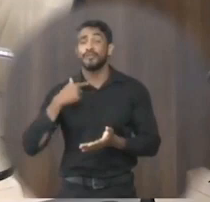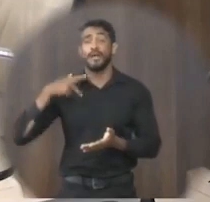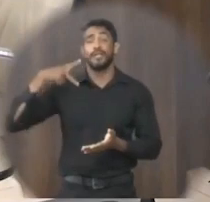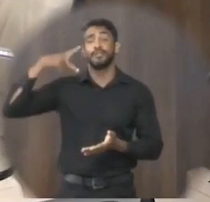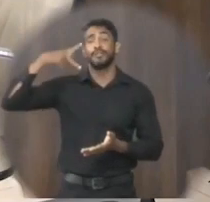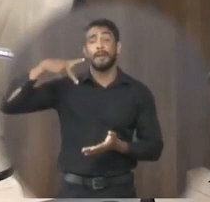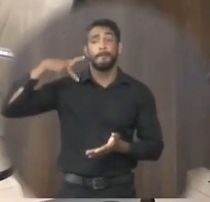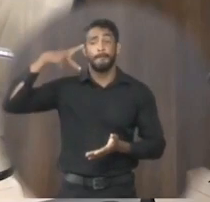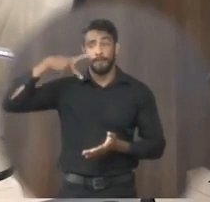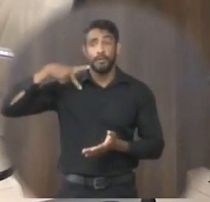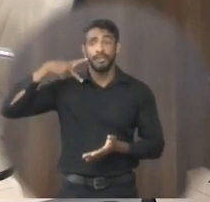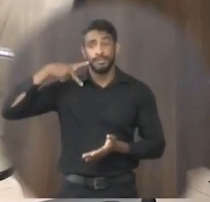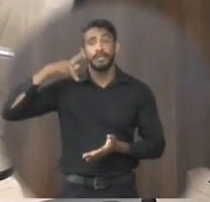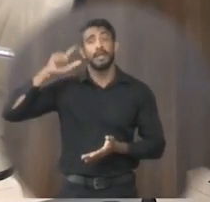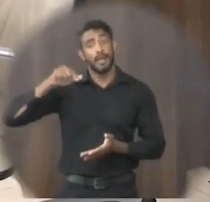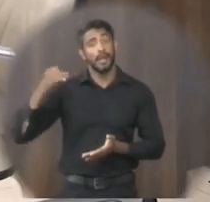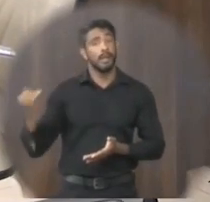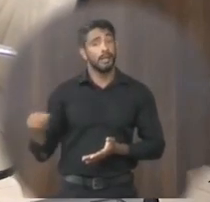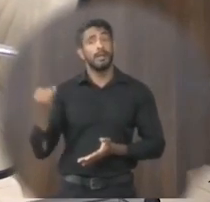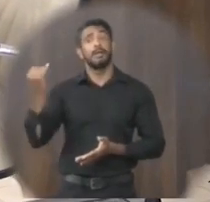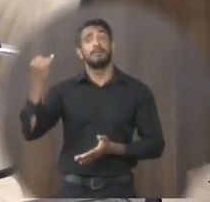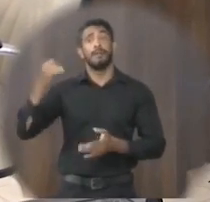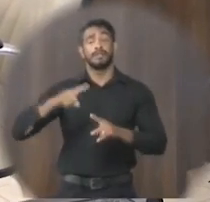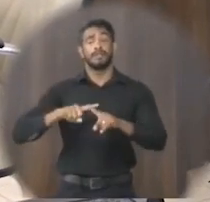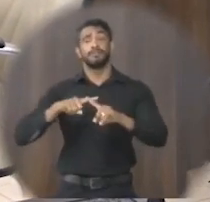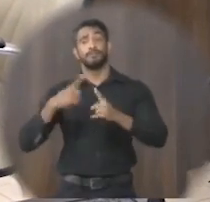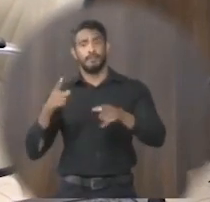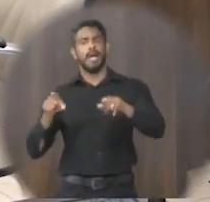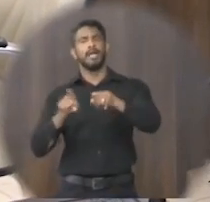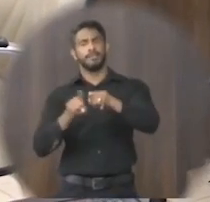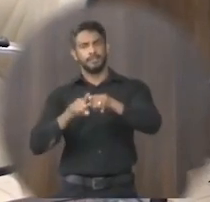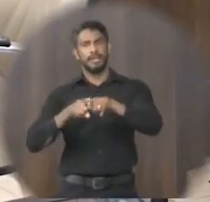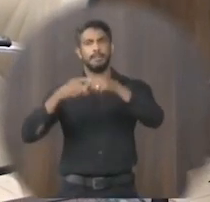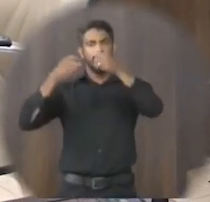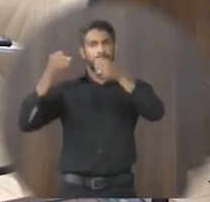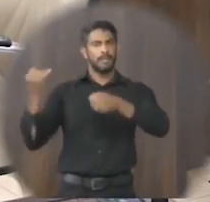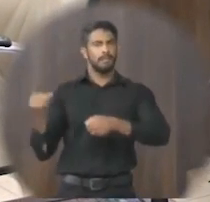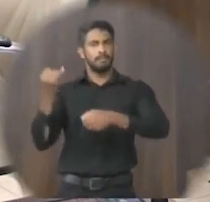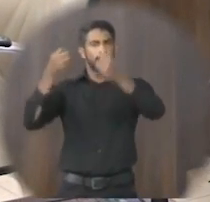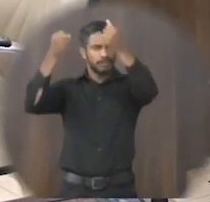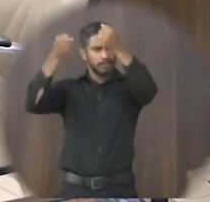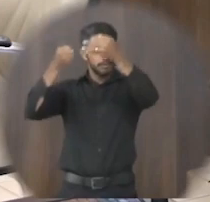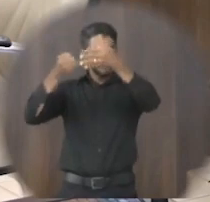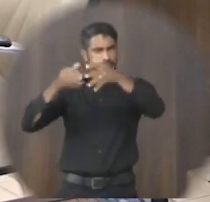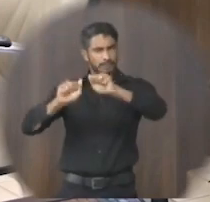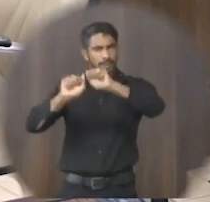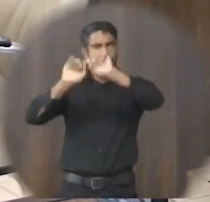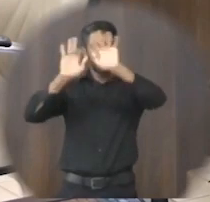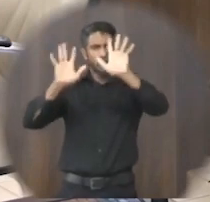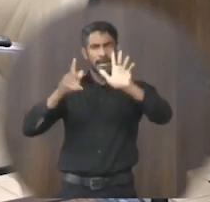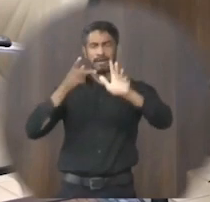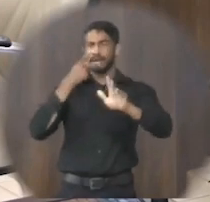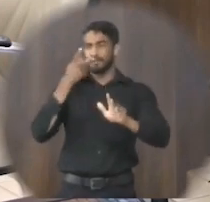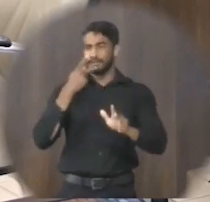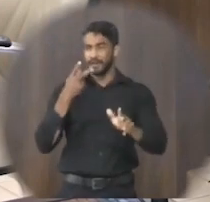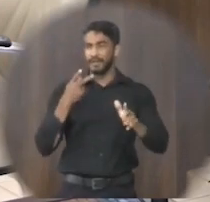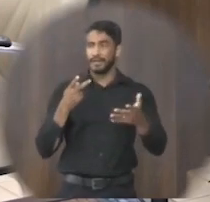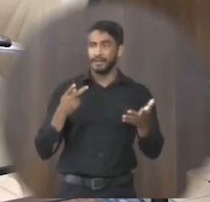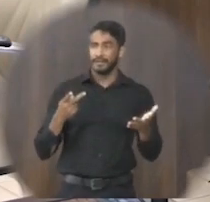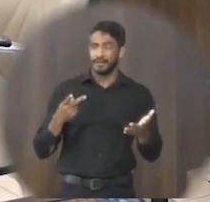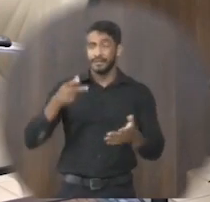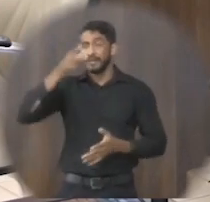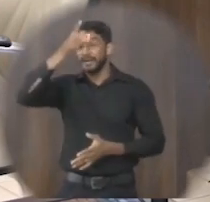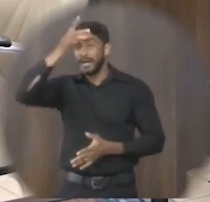que ela é extremamente importante mas é importante também a gente esclarecer que falar assim ah mas a